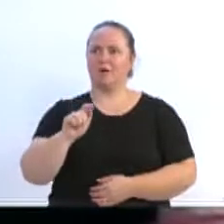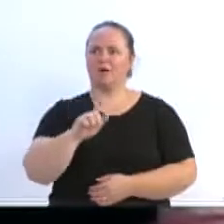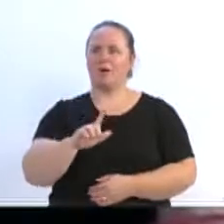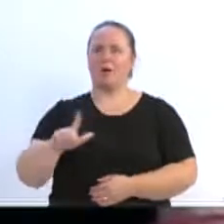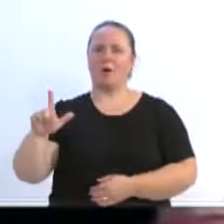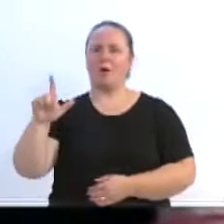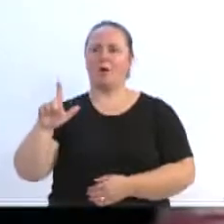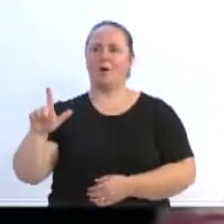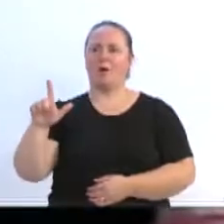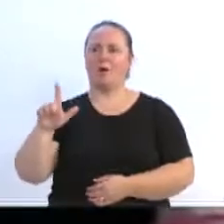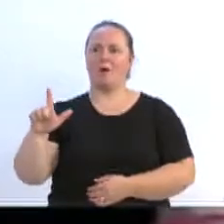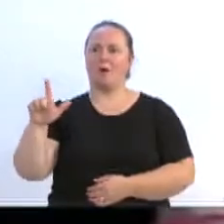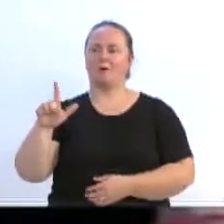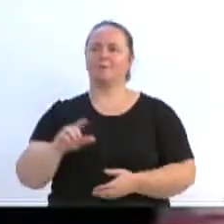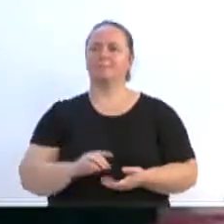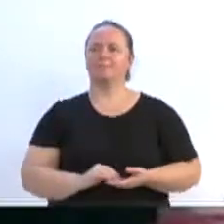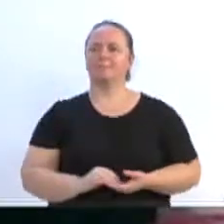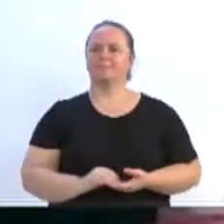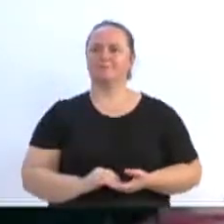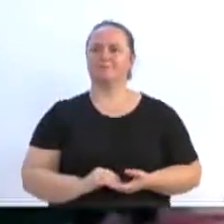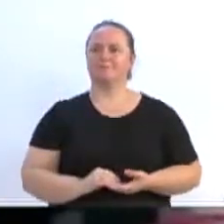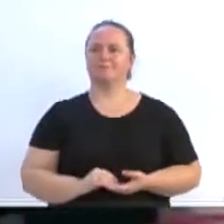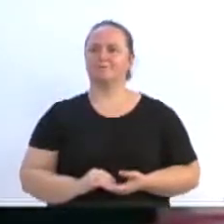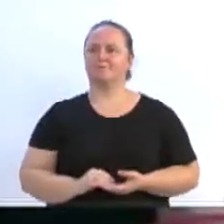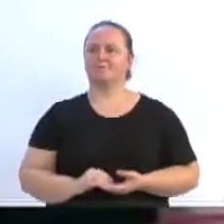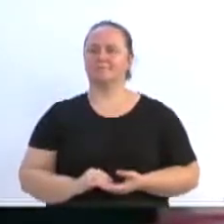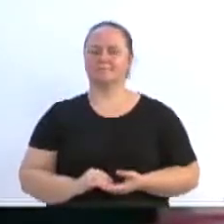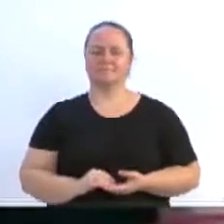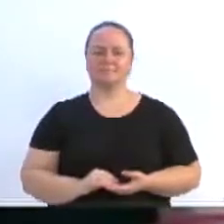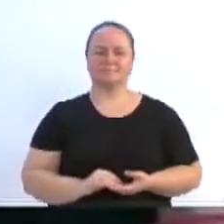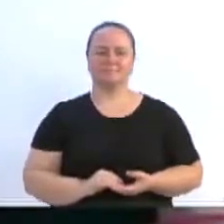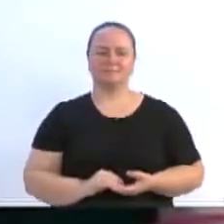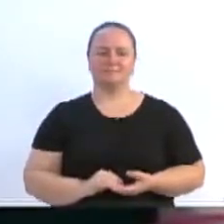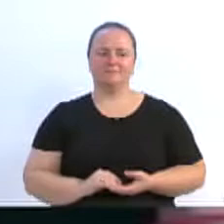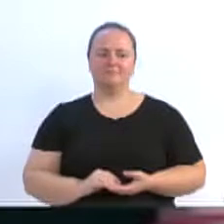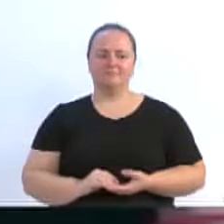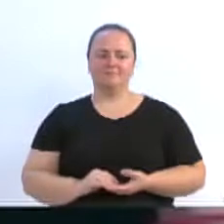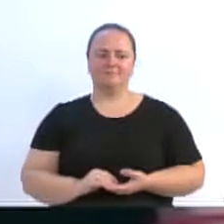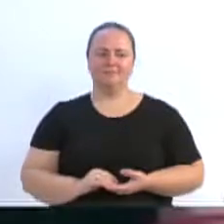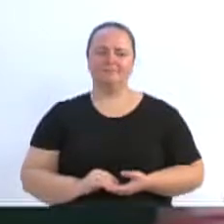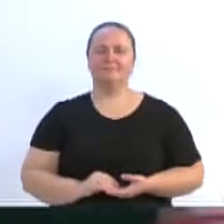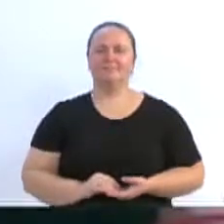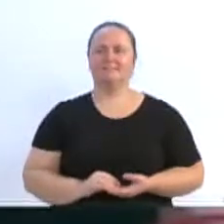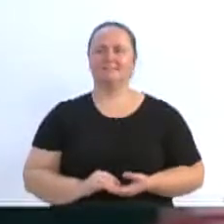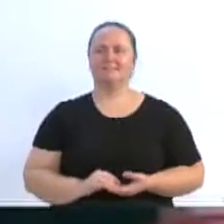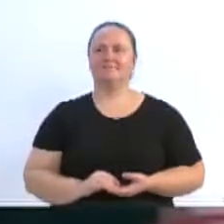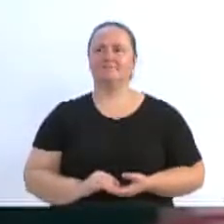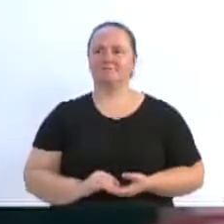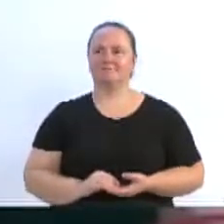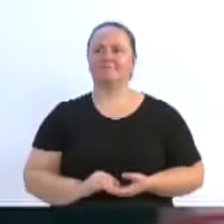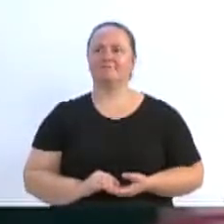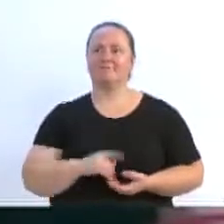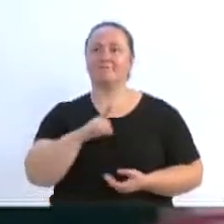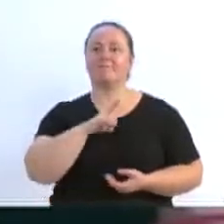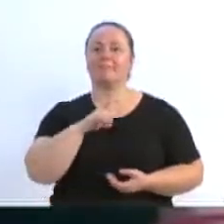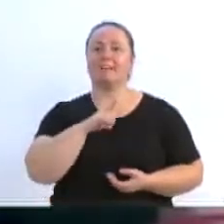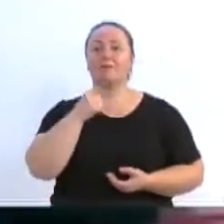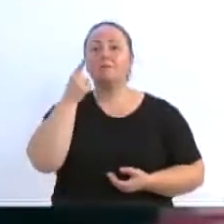Heitor, bola na rede! Aí o capitão, o Rafael. Eu vou na linha lateral.